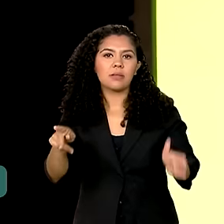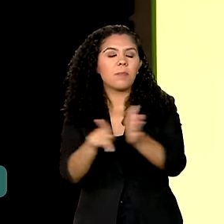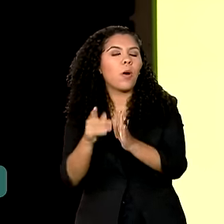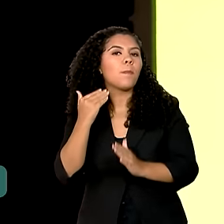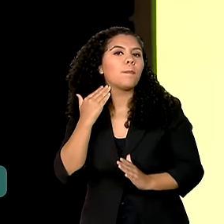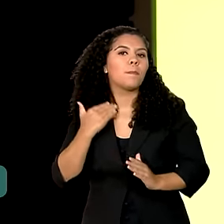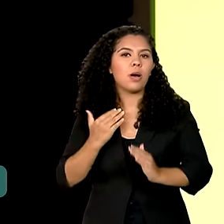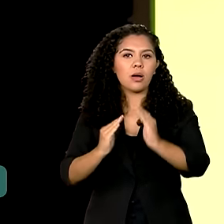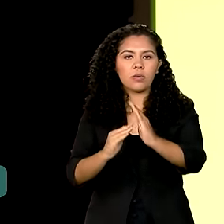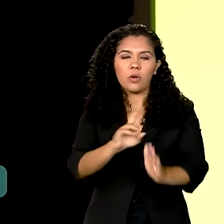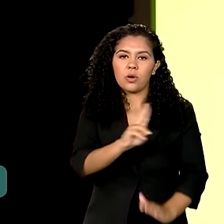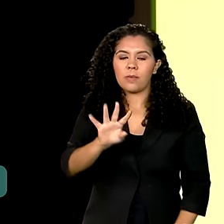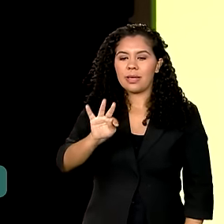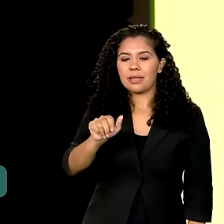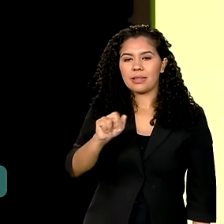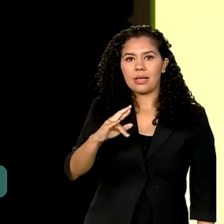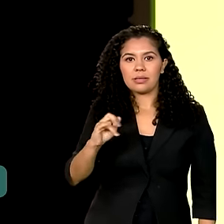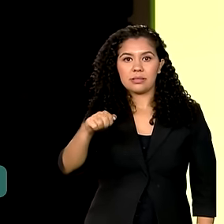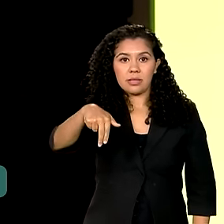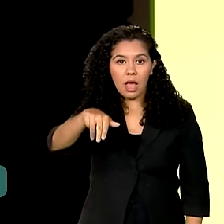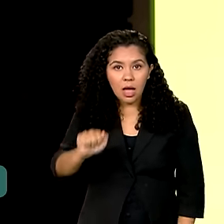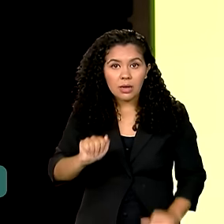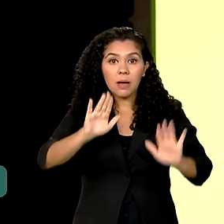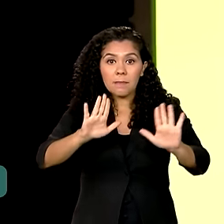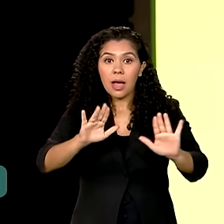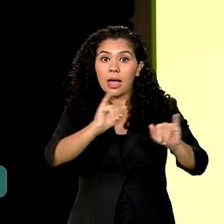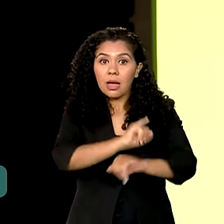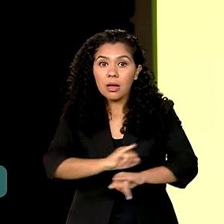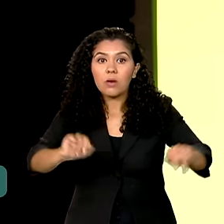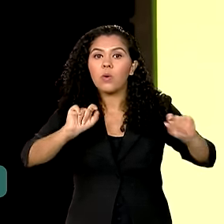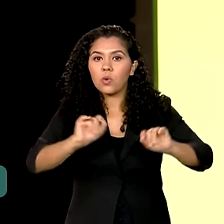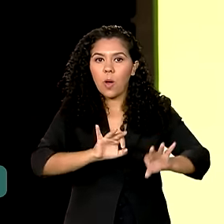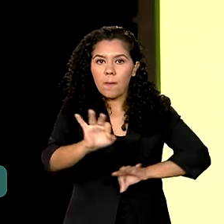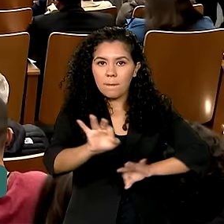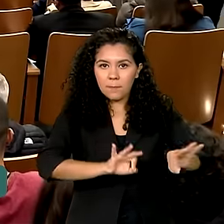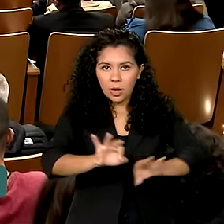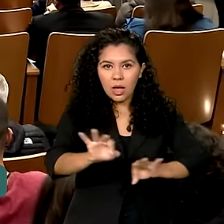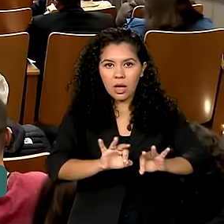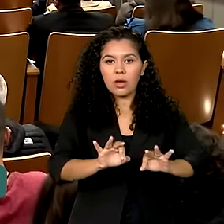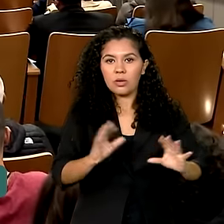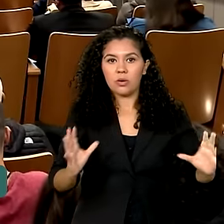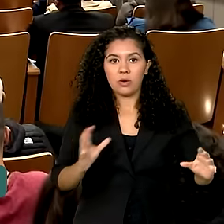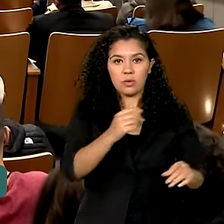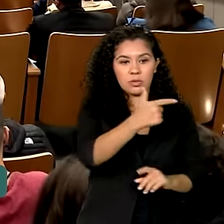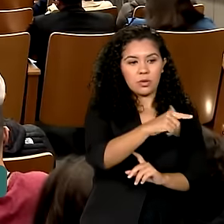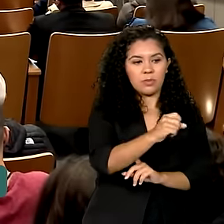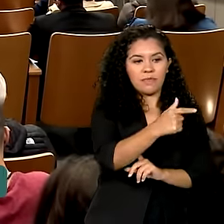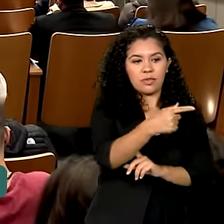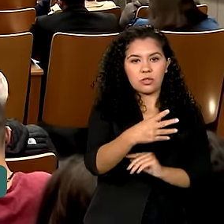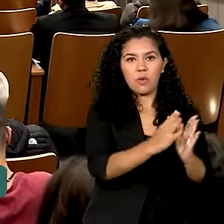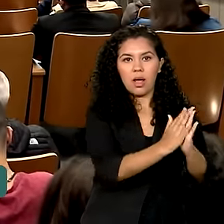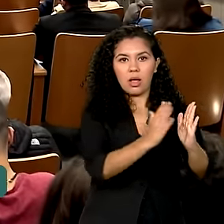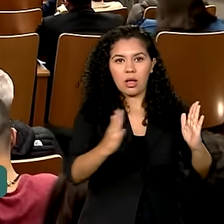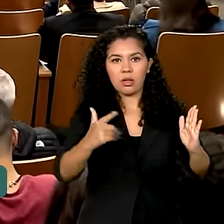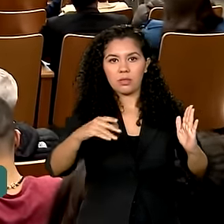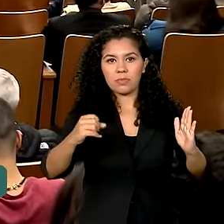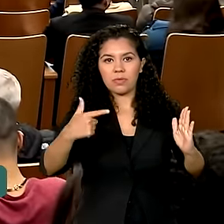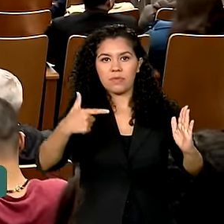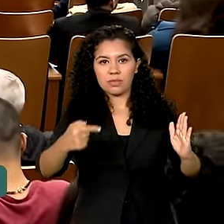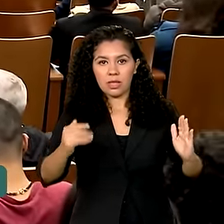que, pela primeira vez, o Plano Plurianual de 2024 a 2027 prevê ações